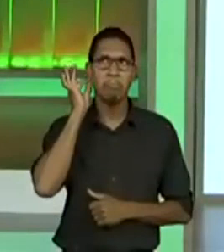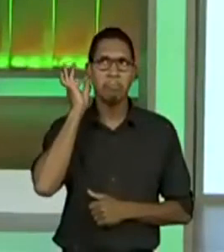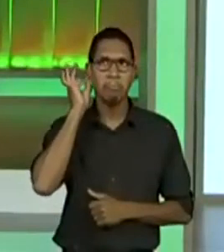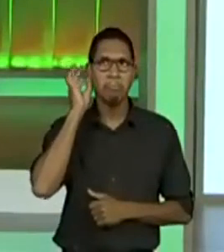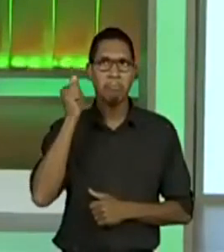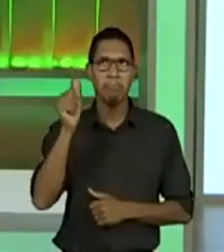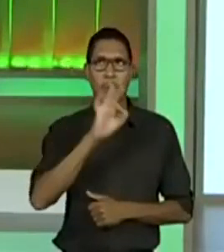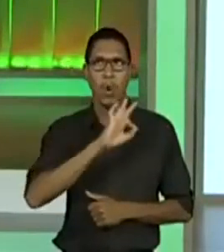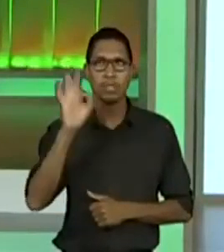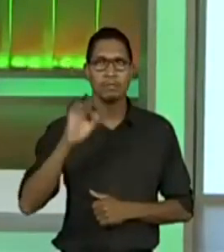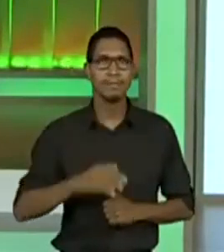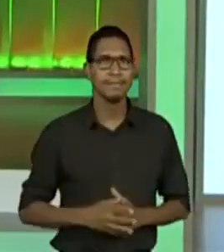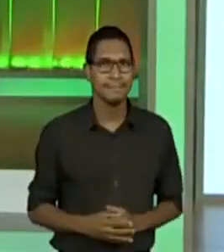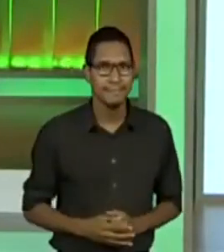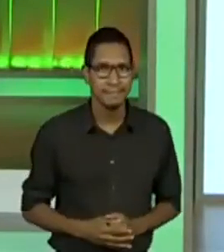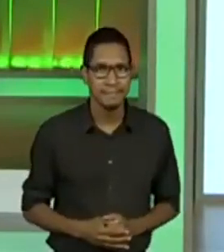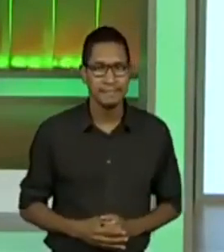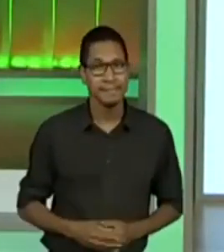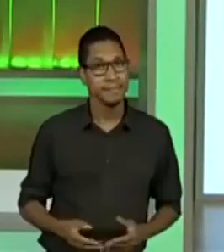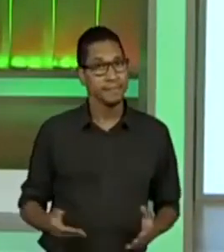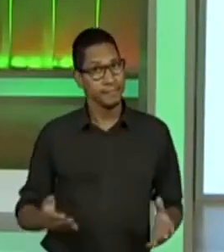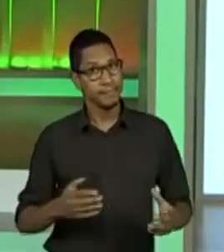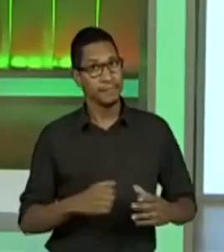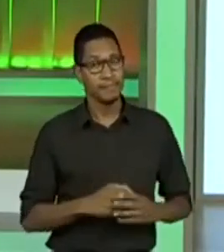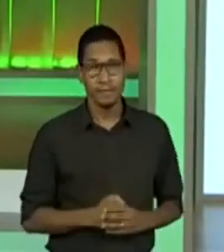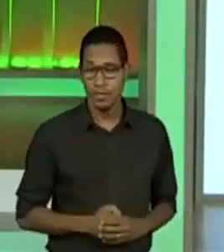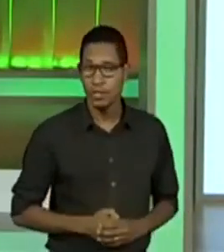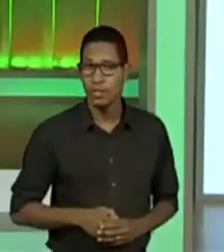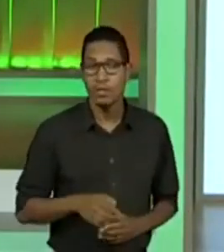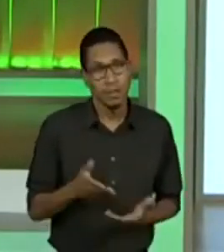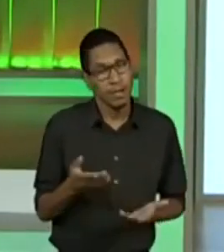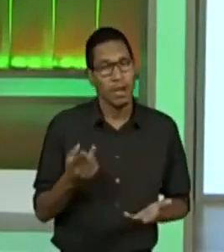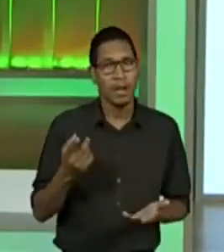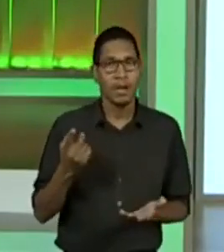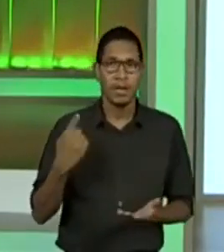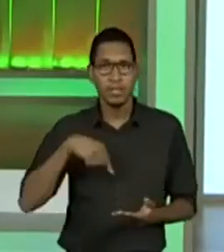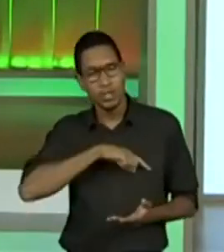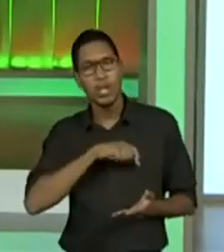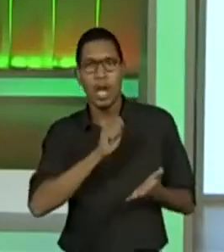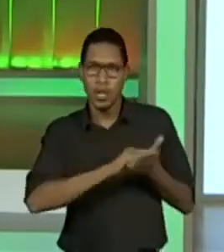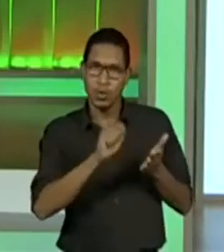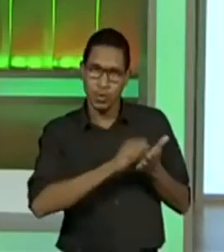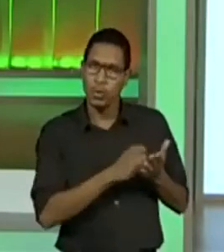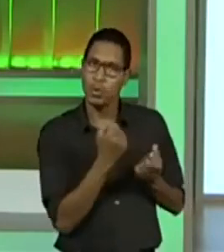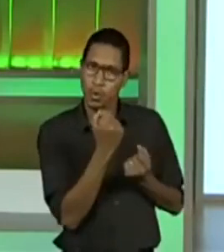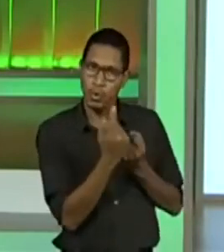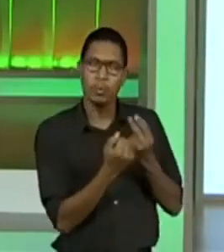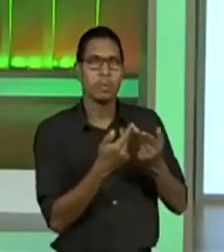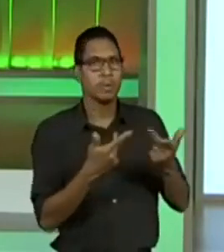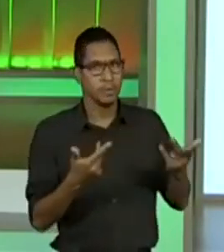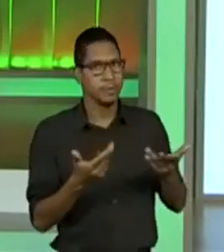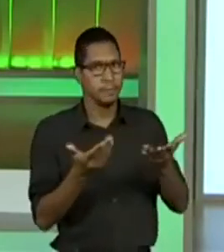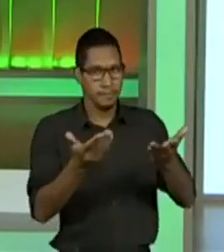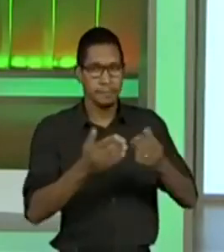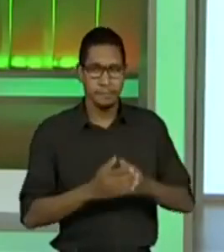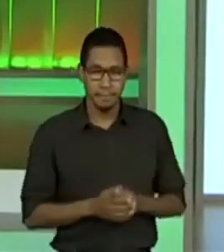Agora, nós anotamos e fizemos algumas marcações e eu